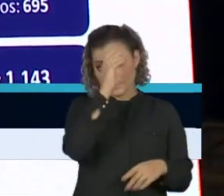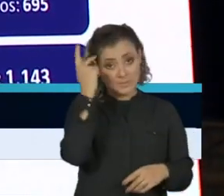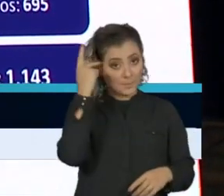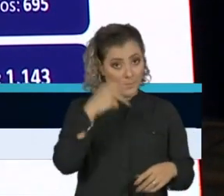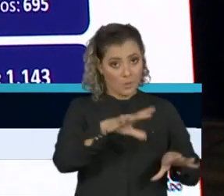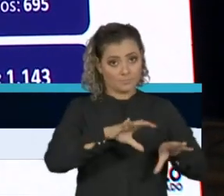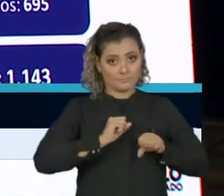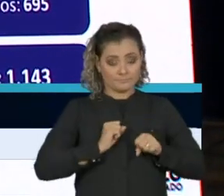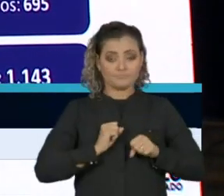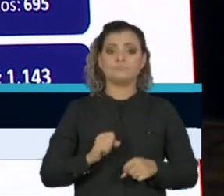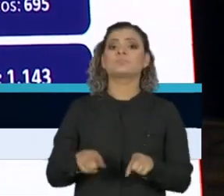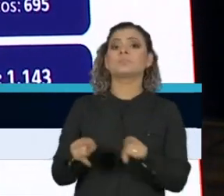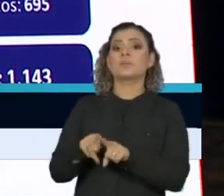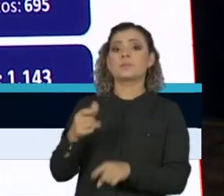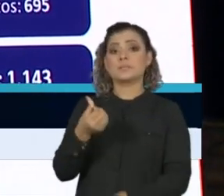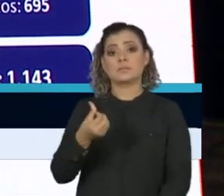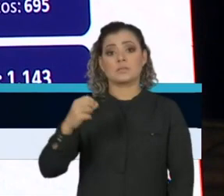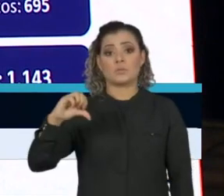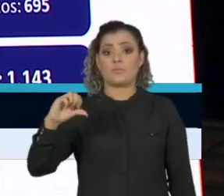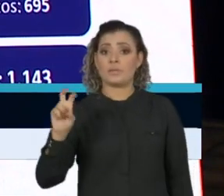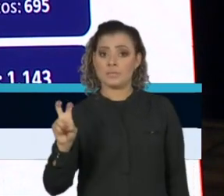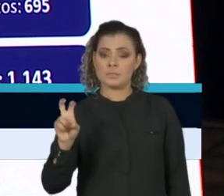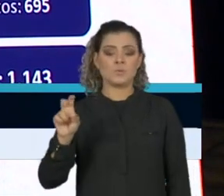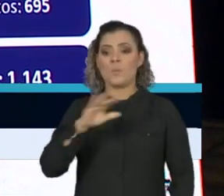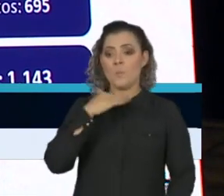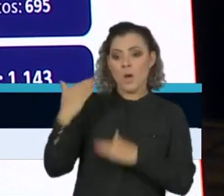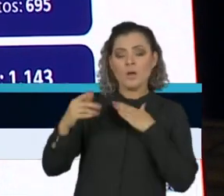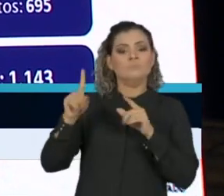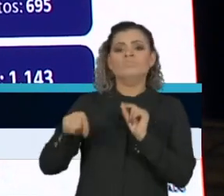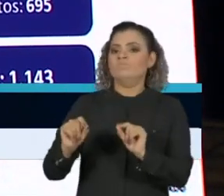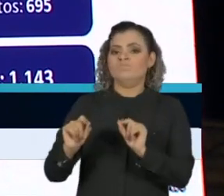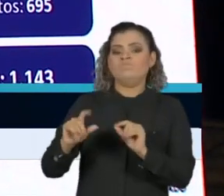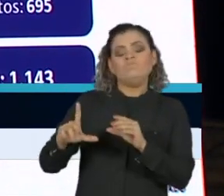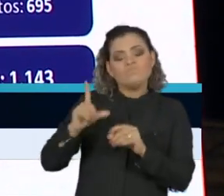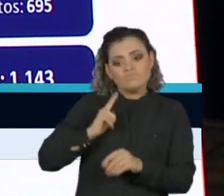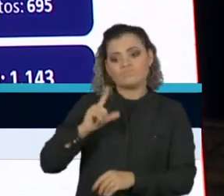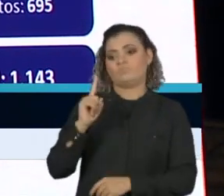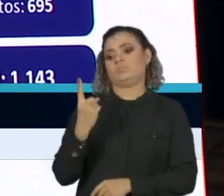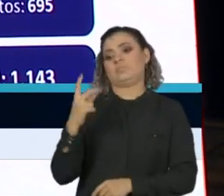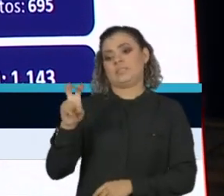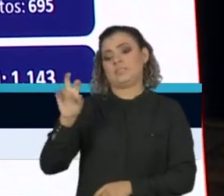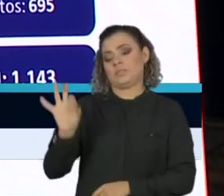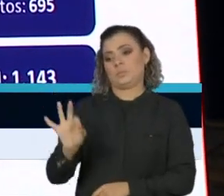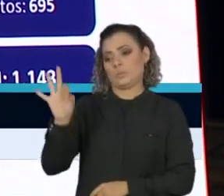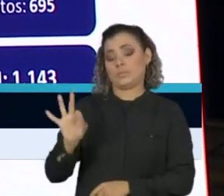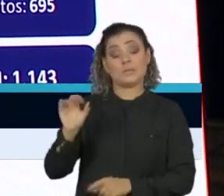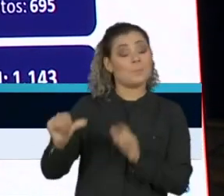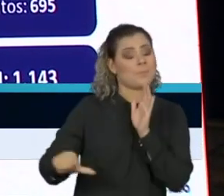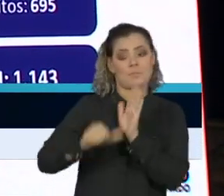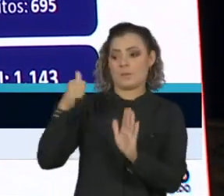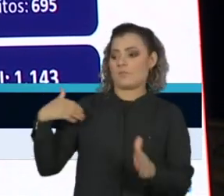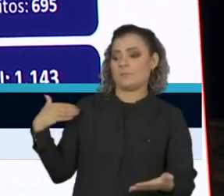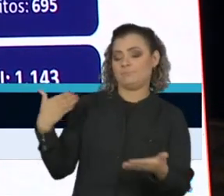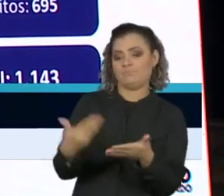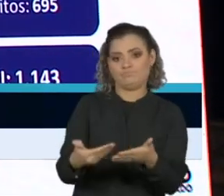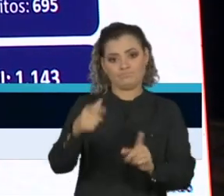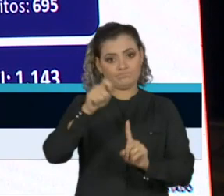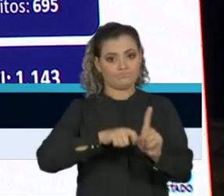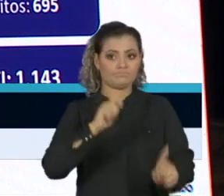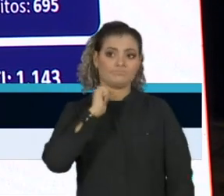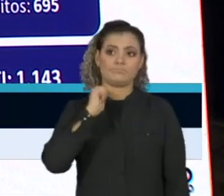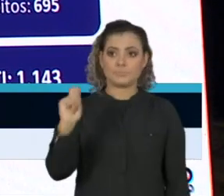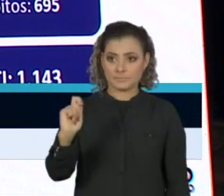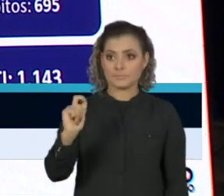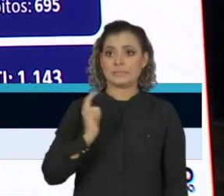esses 695 significam um acréscimo de 15%. É a primeira vez, no mês de abril,